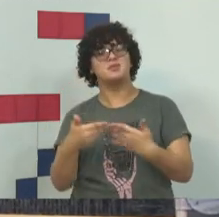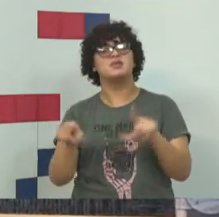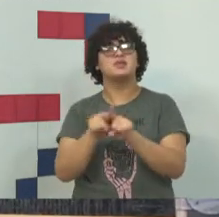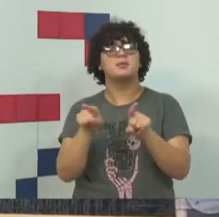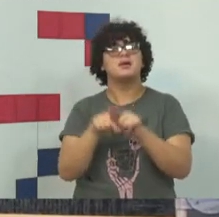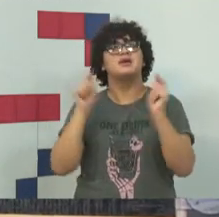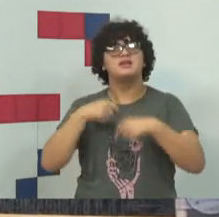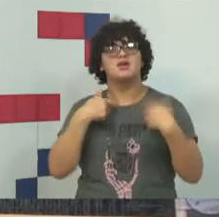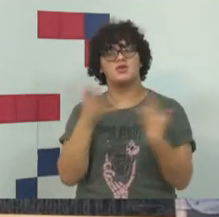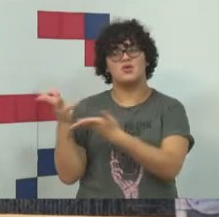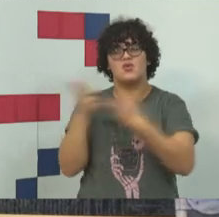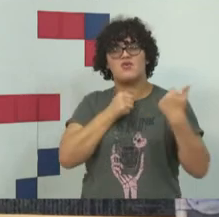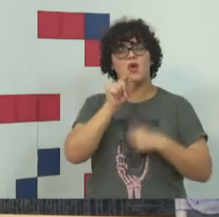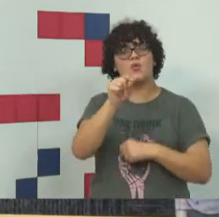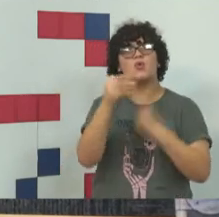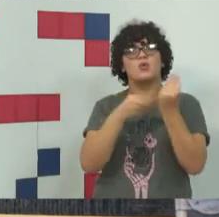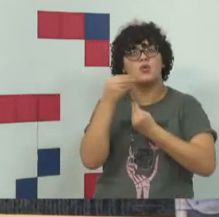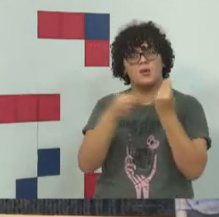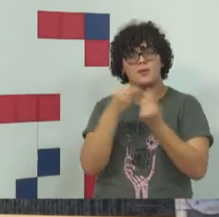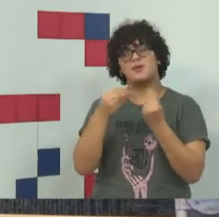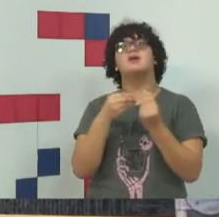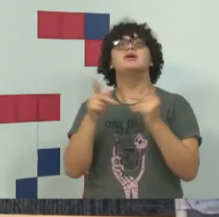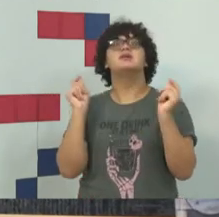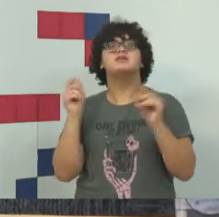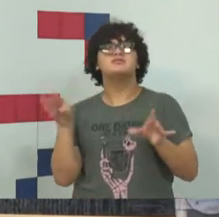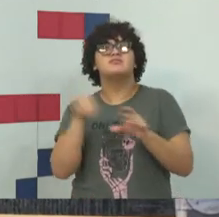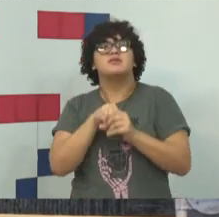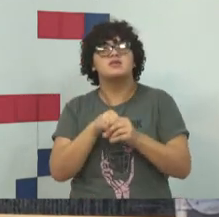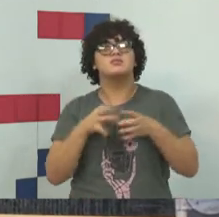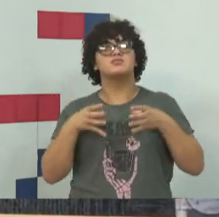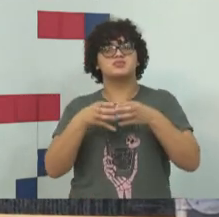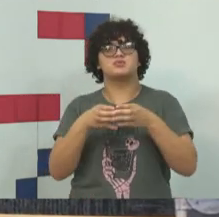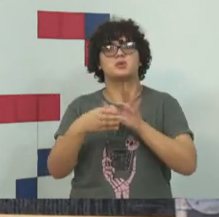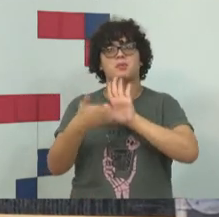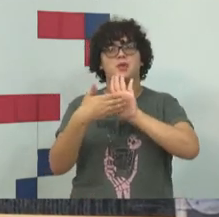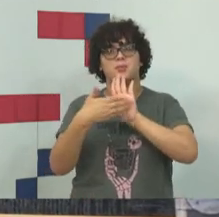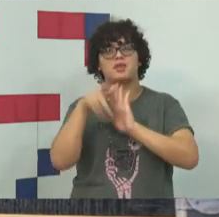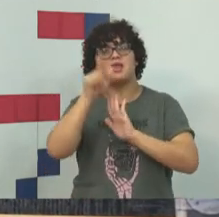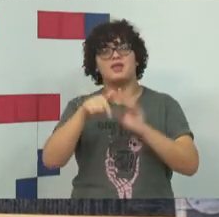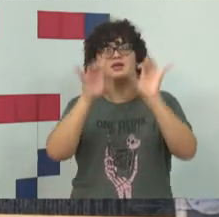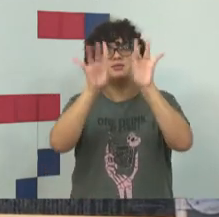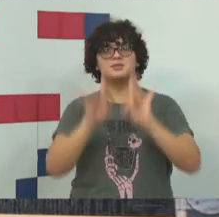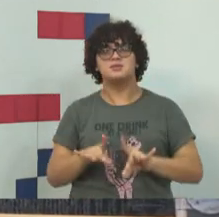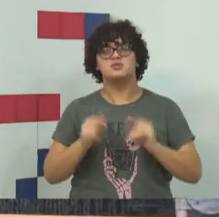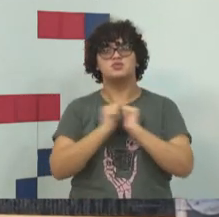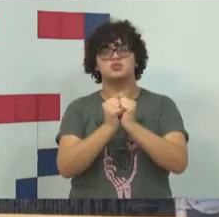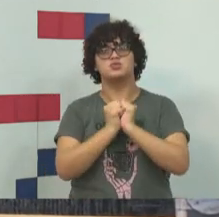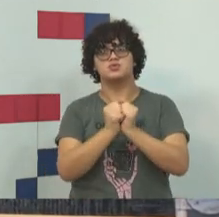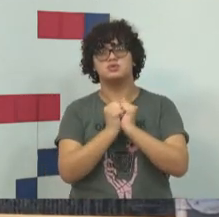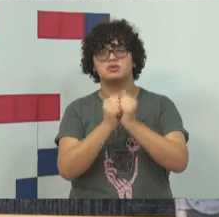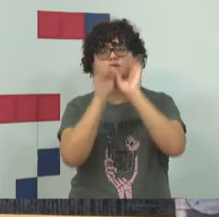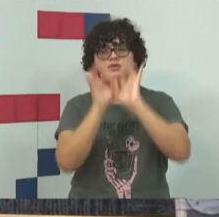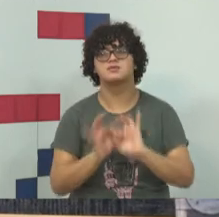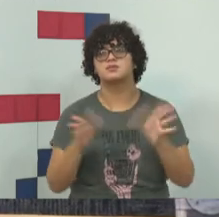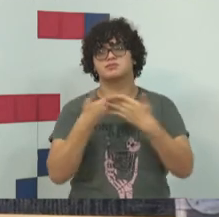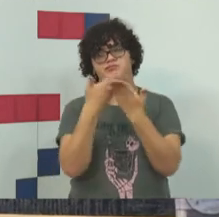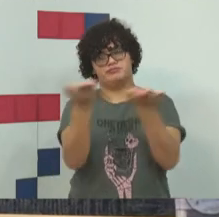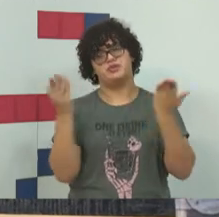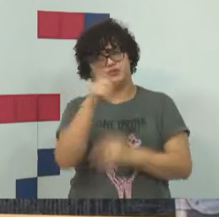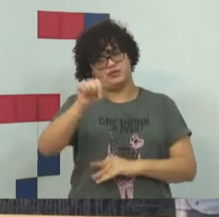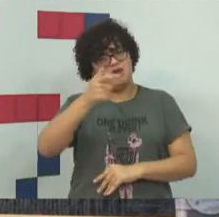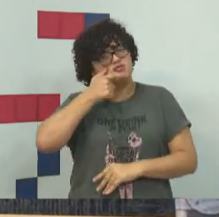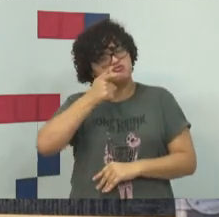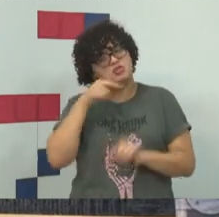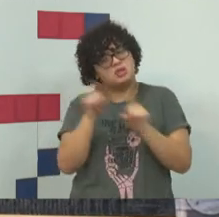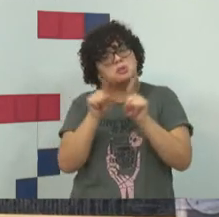Sidor foi convidado a compor o quadro de professores, e, em breve, essa especialização estará à disposição, para que todos